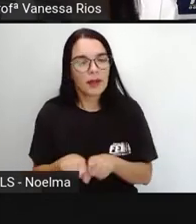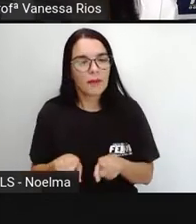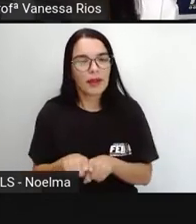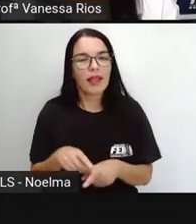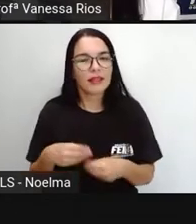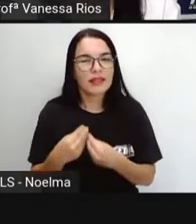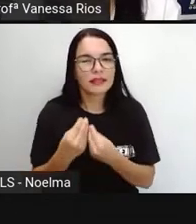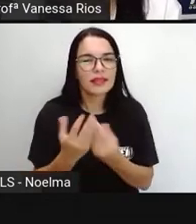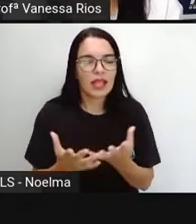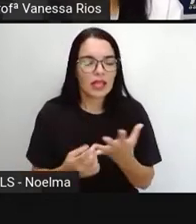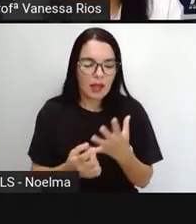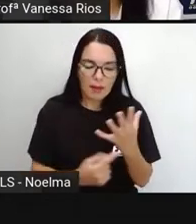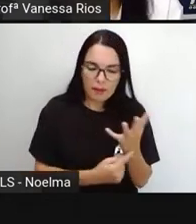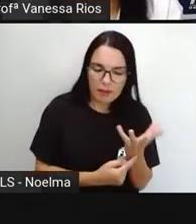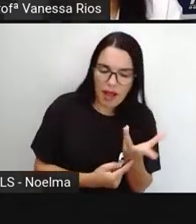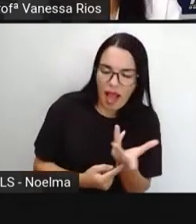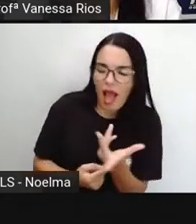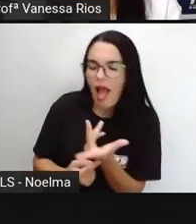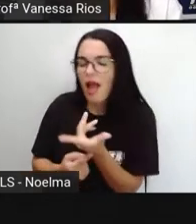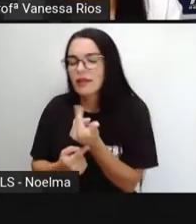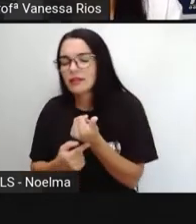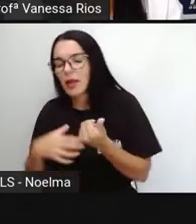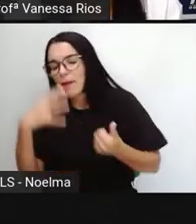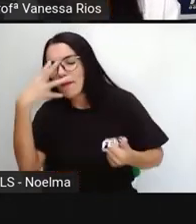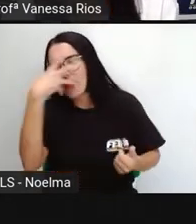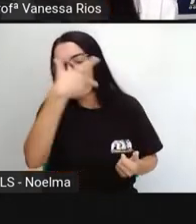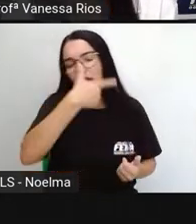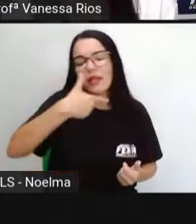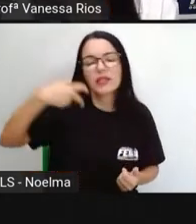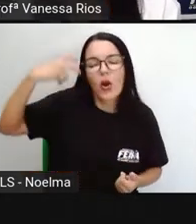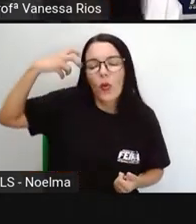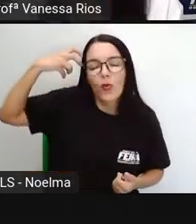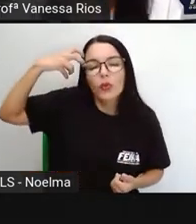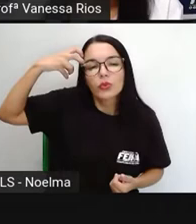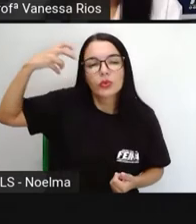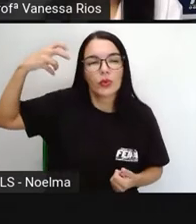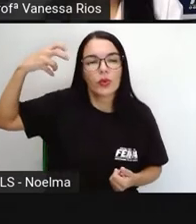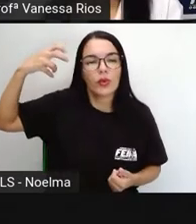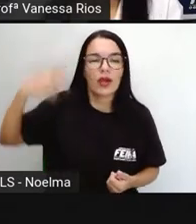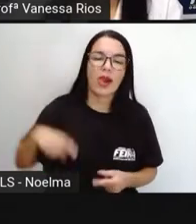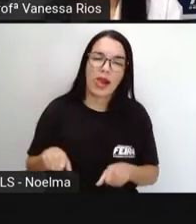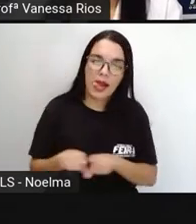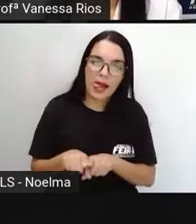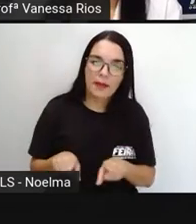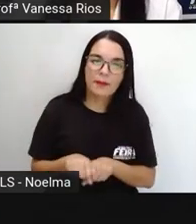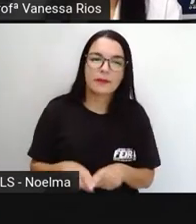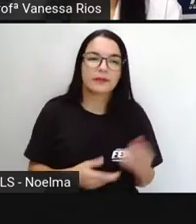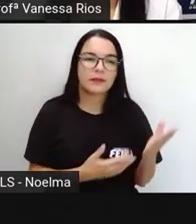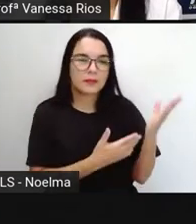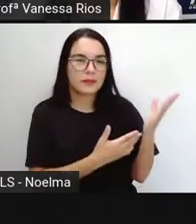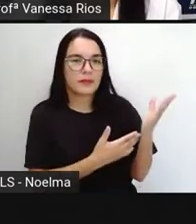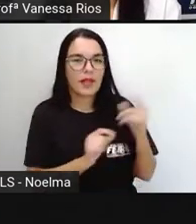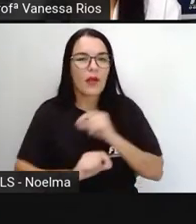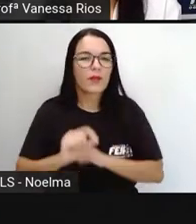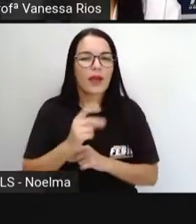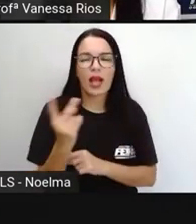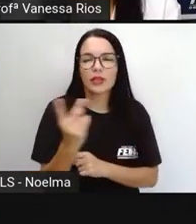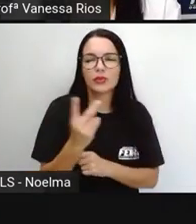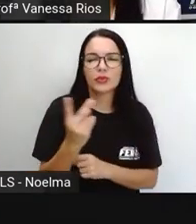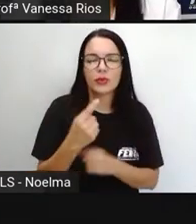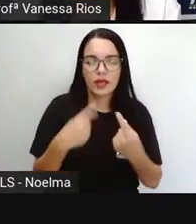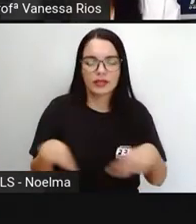trazem cultura, trazem encantamento e o despertar de emoções. A Pró trouxe aqui o exemplo de duas